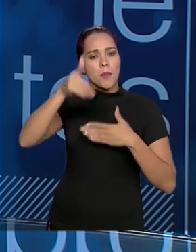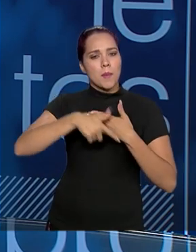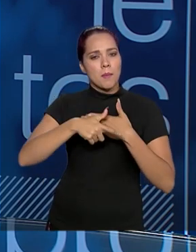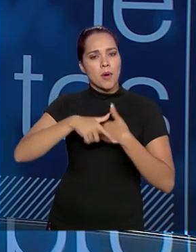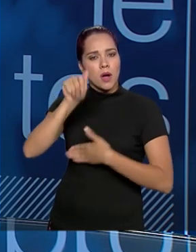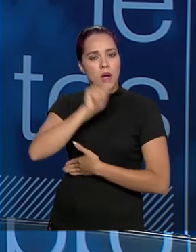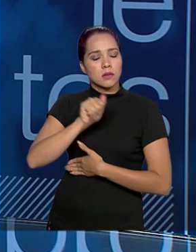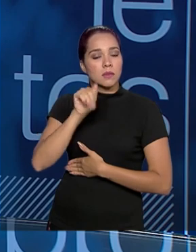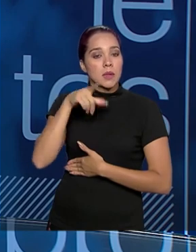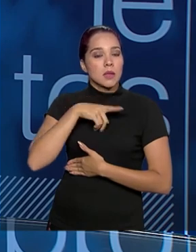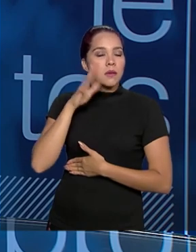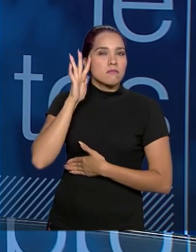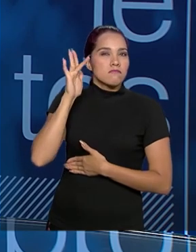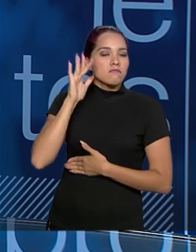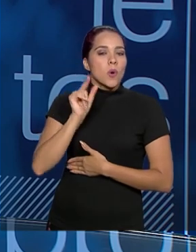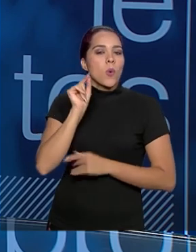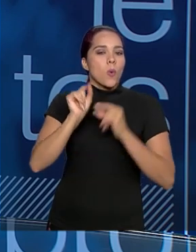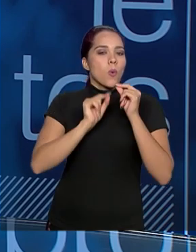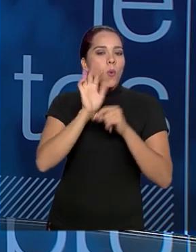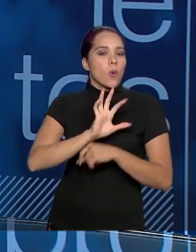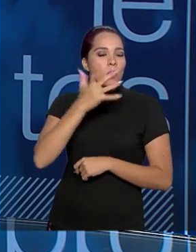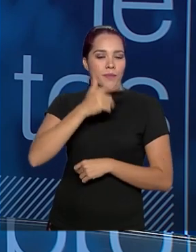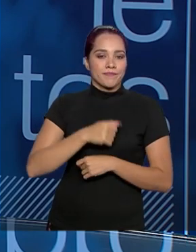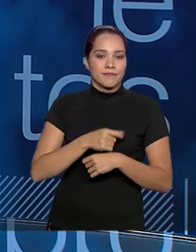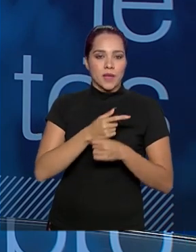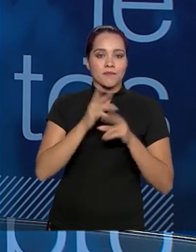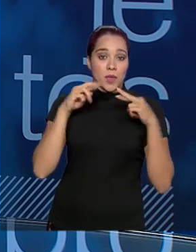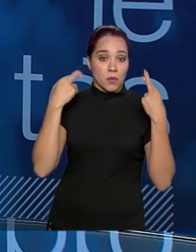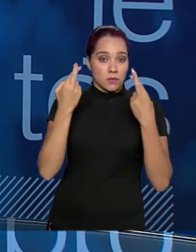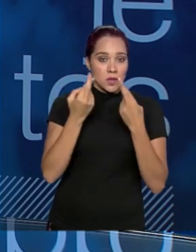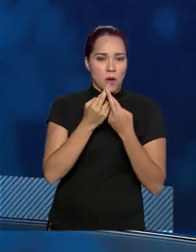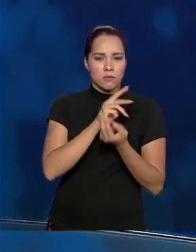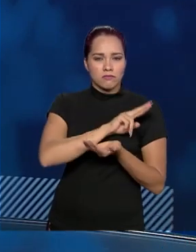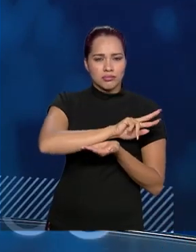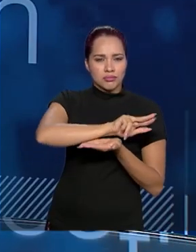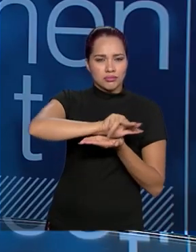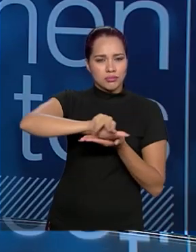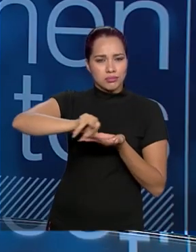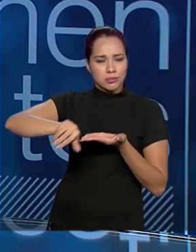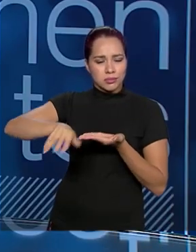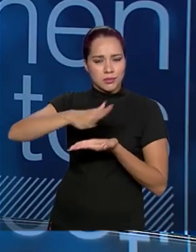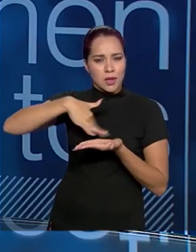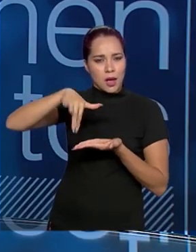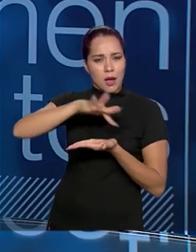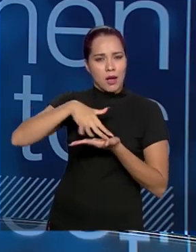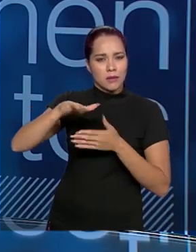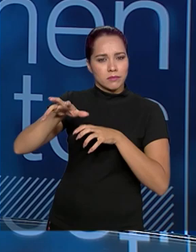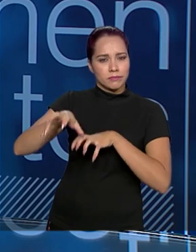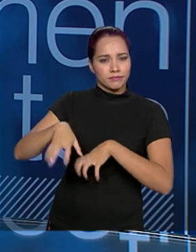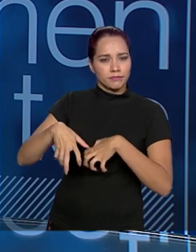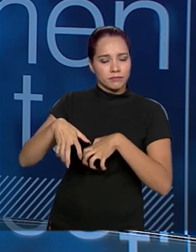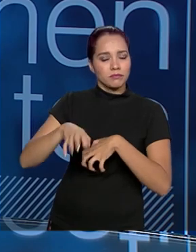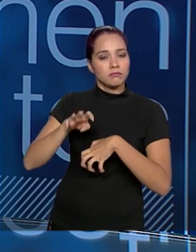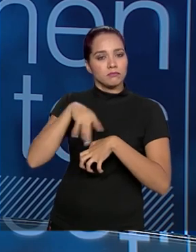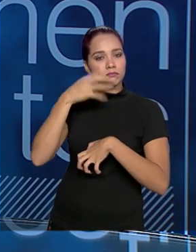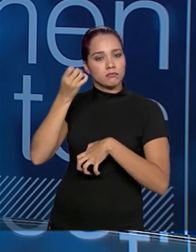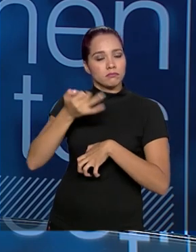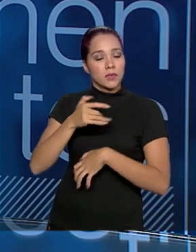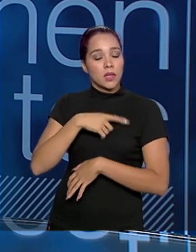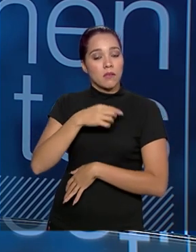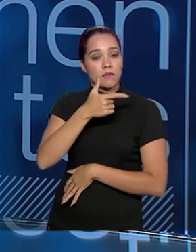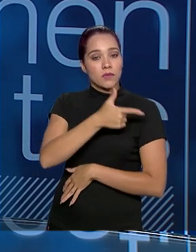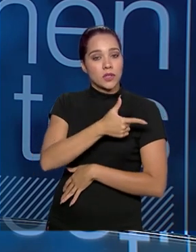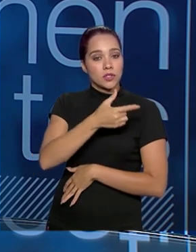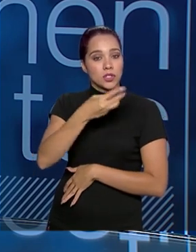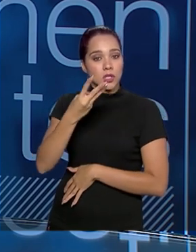previsibilidade para o setor. Nós fizemos várias reuniões com diversos segmentos dentro do setor mineral, onde nós definimos os 23